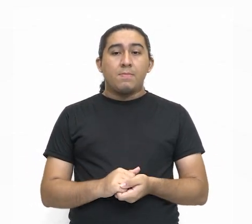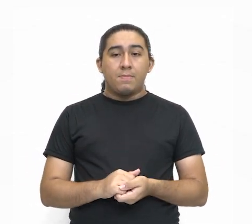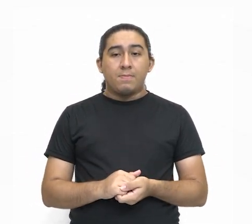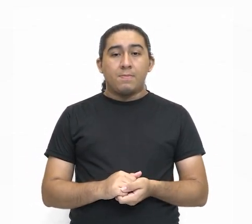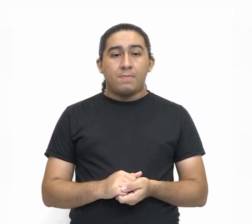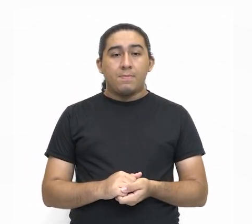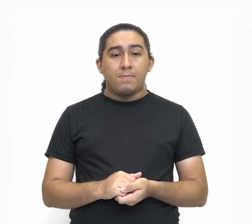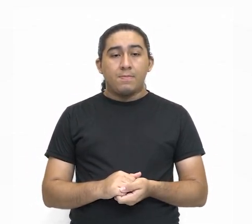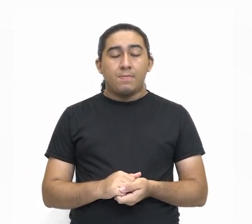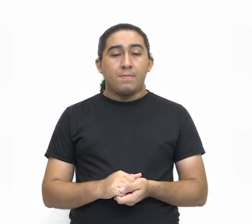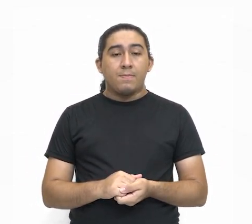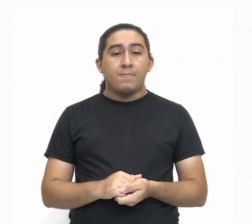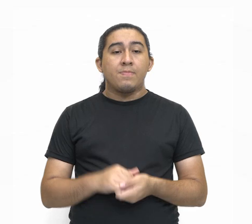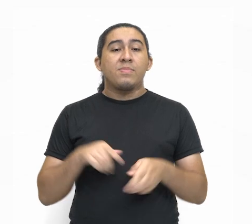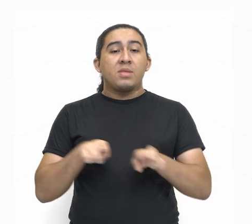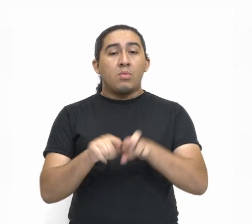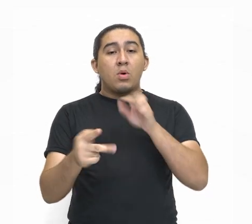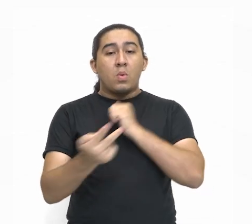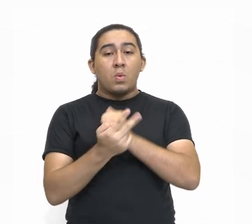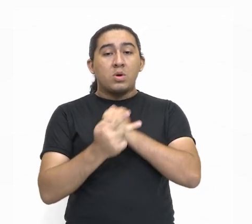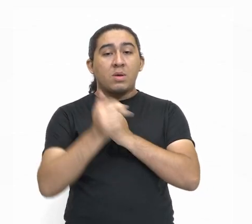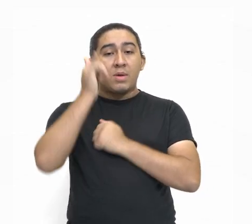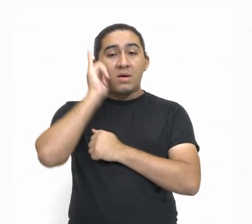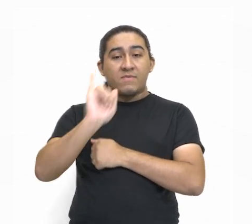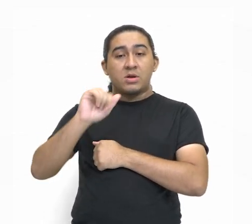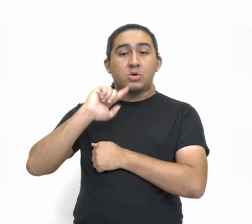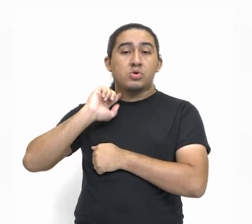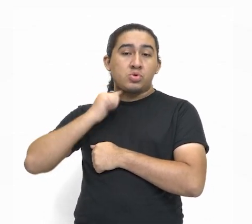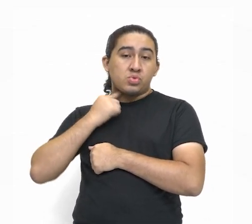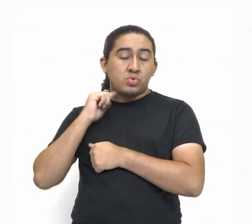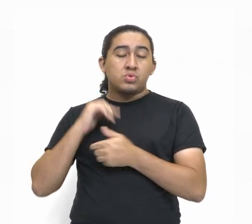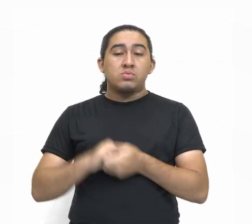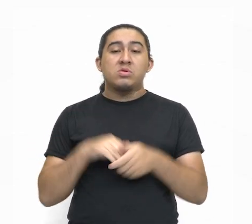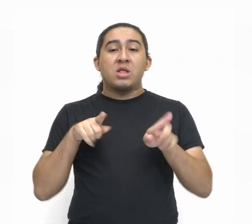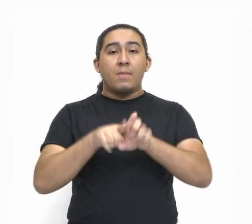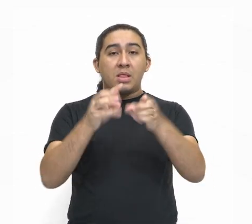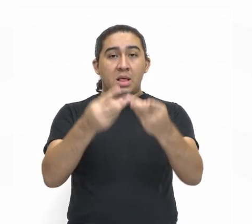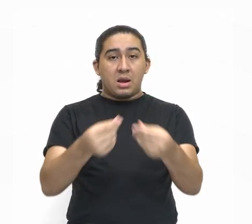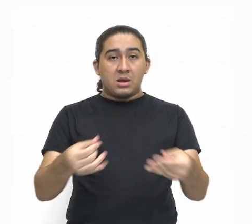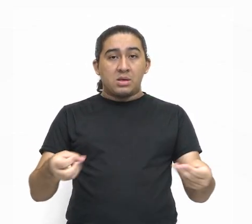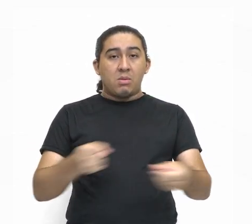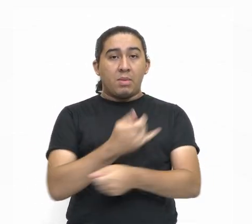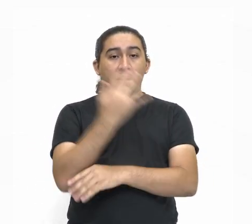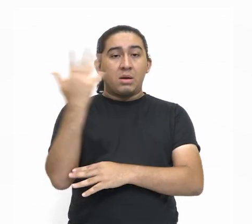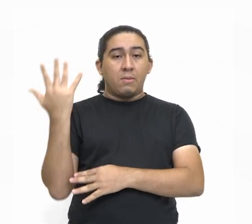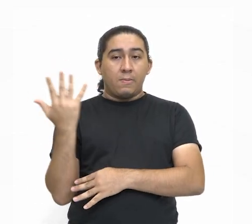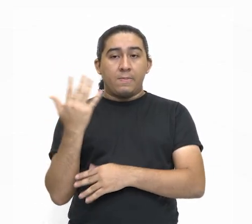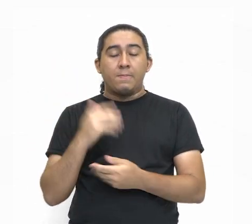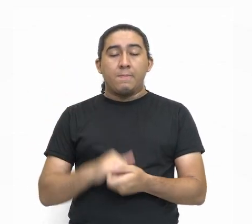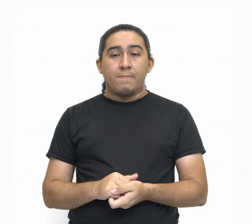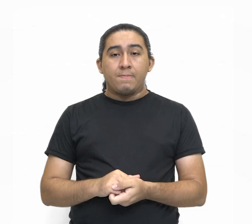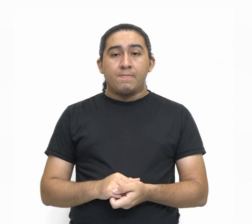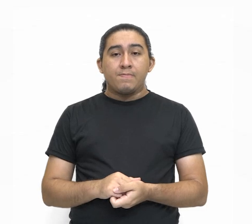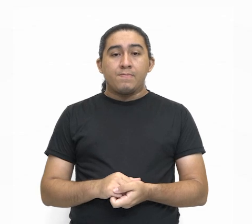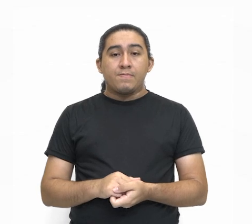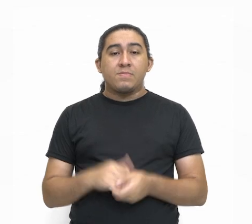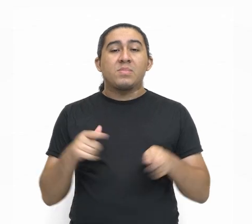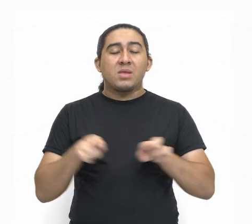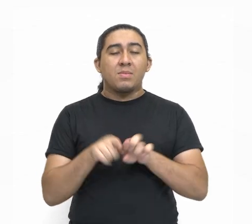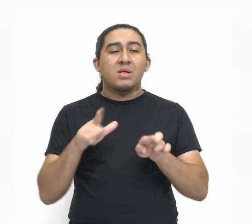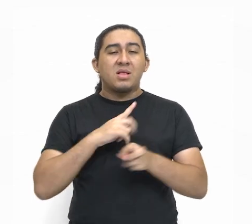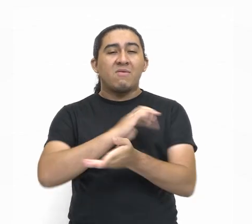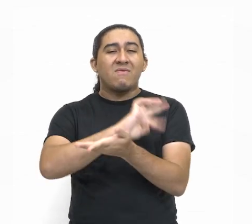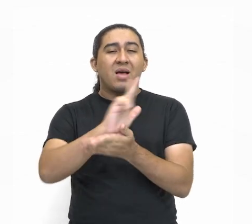potável, proteção contra a poluição, a degradação ambiental. Existem também muitos